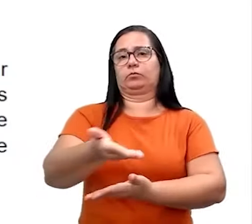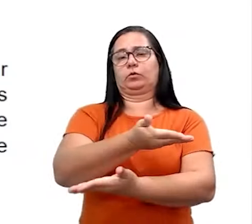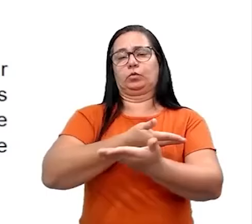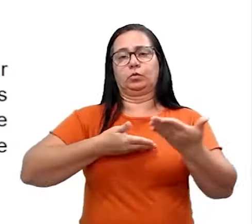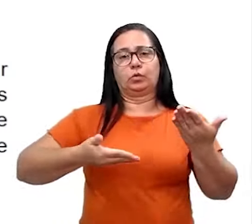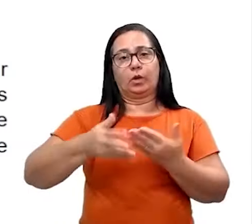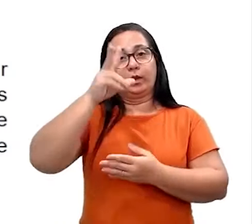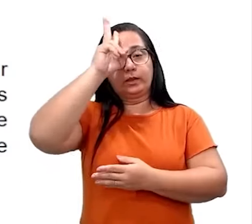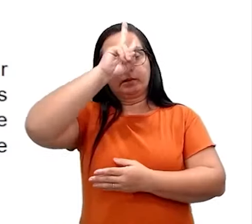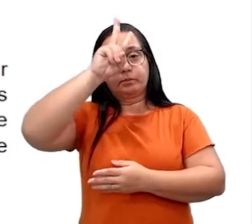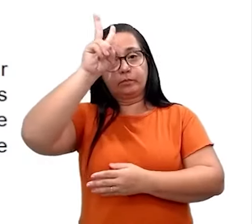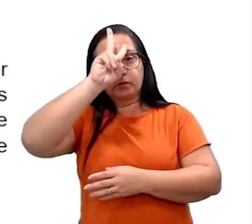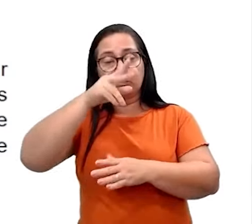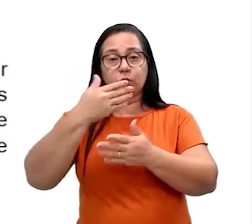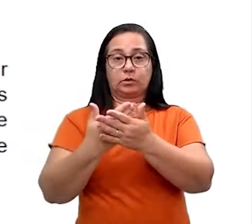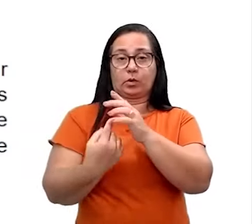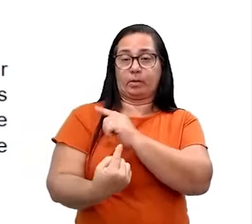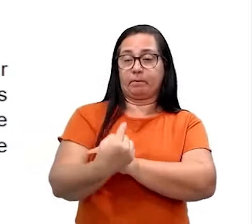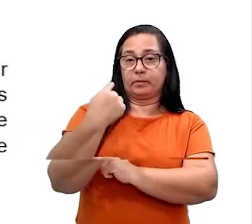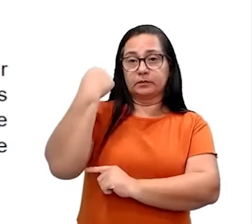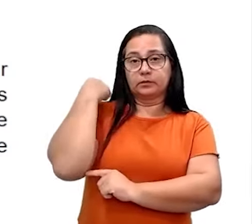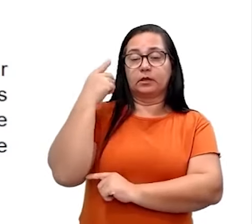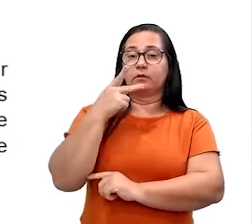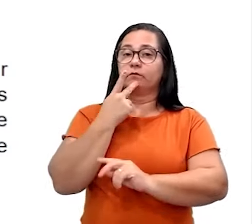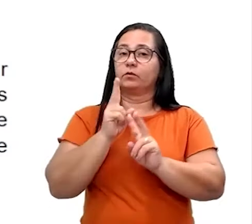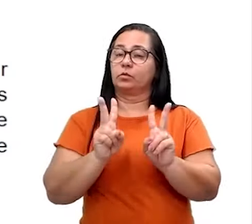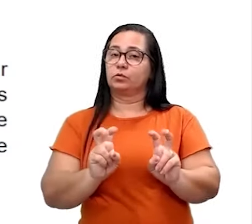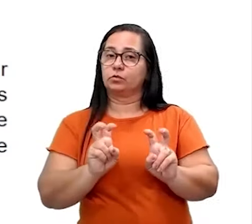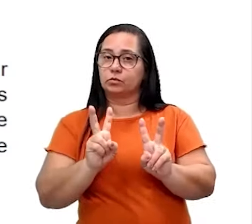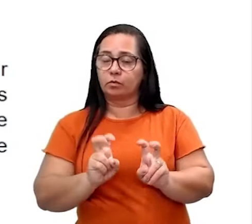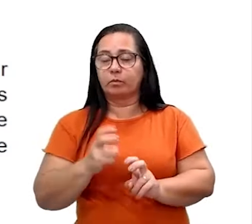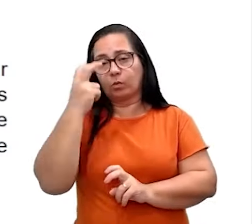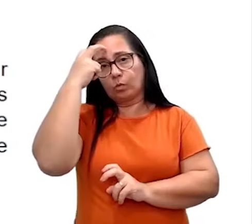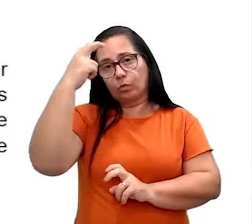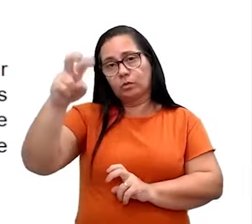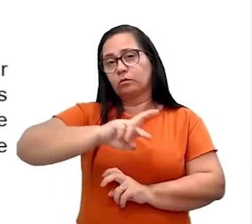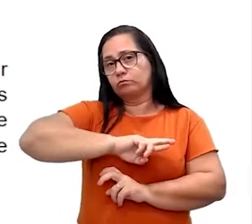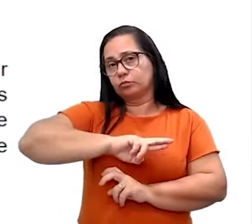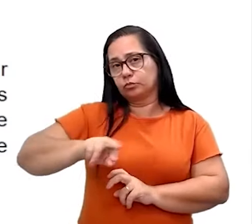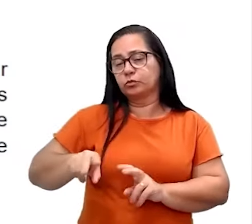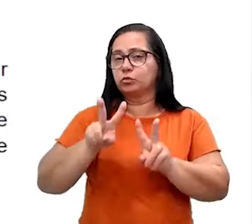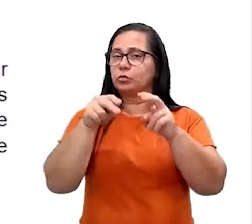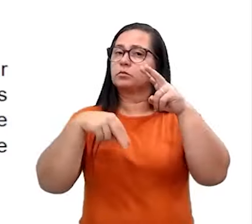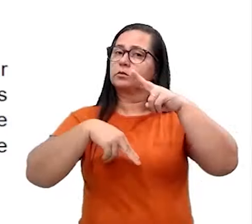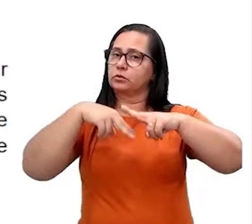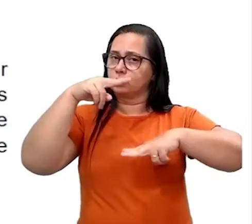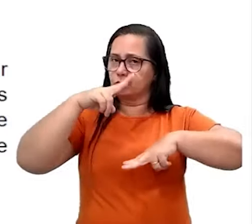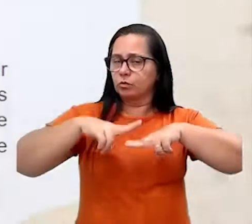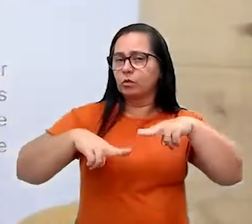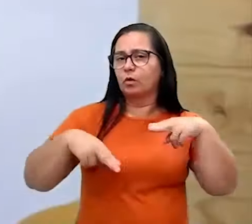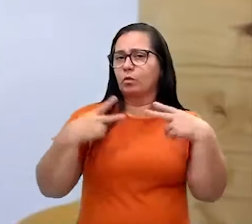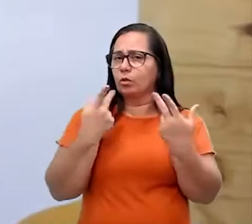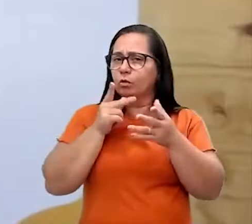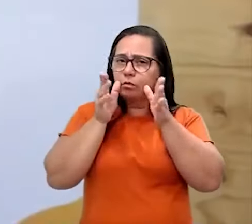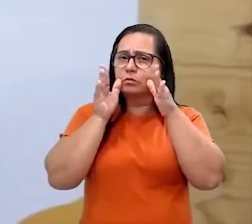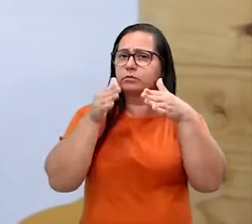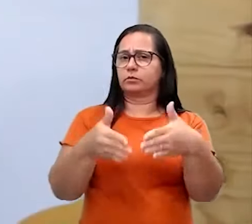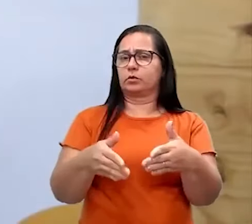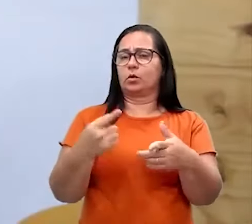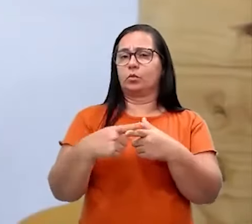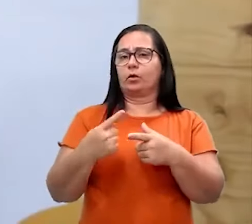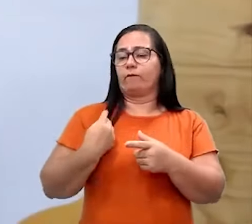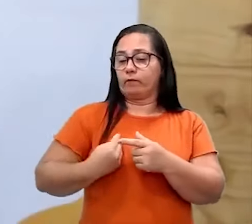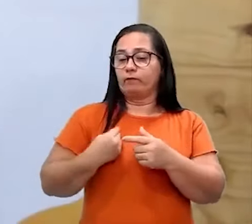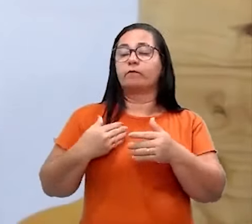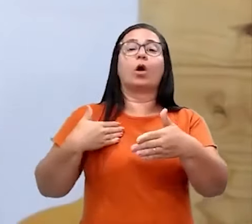Lembrando da aula anterior, que eu falei nessa questão multicultural, a questão do São João, né? Estou enfatizando porque é algo que a